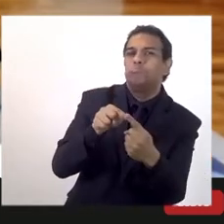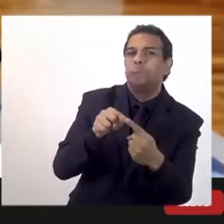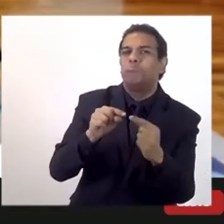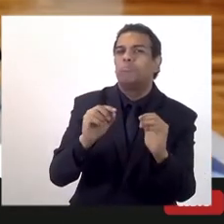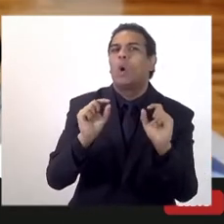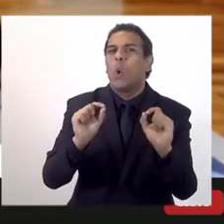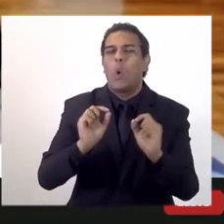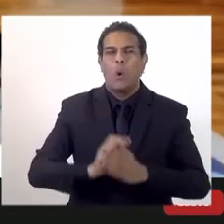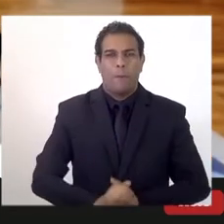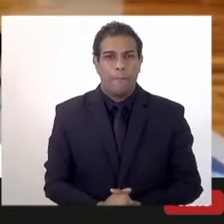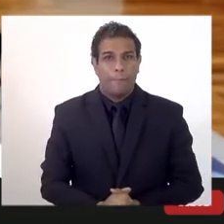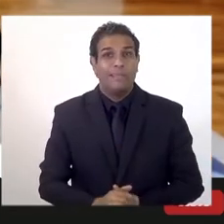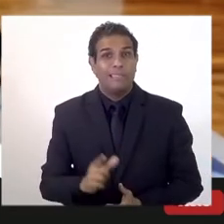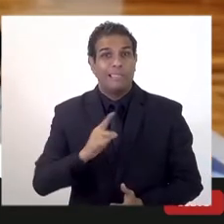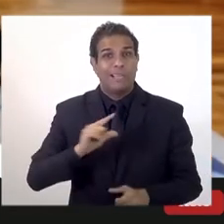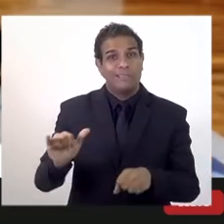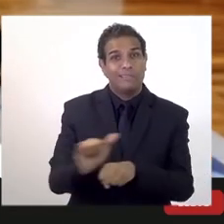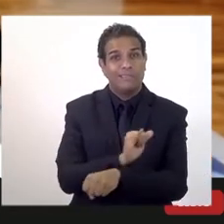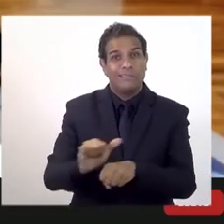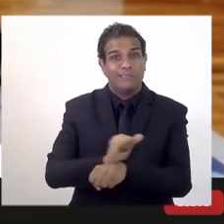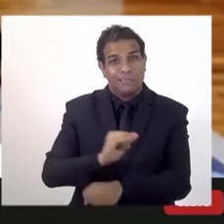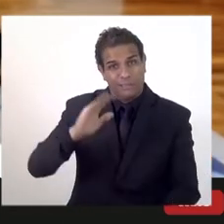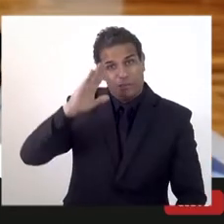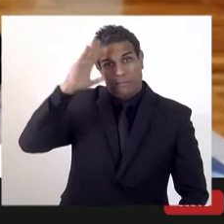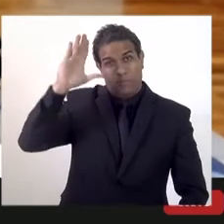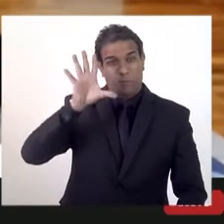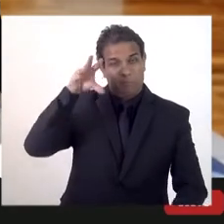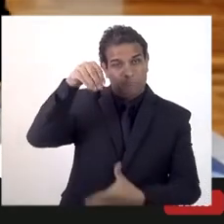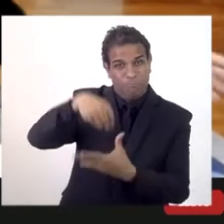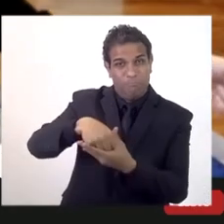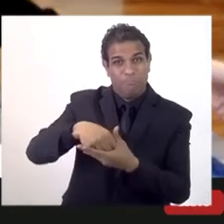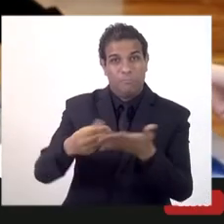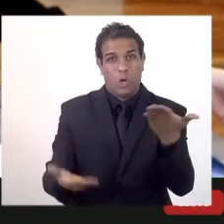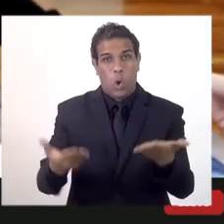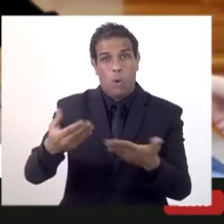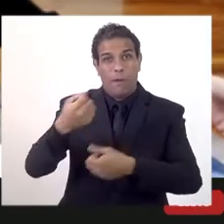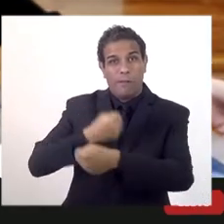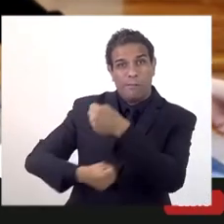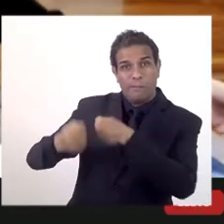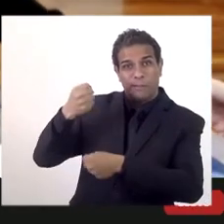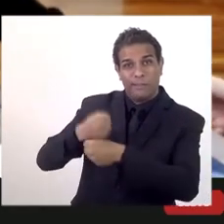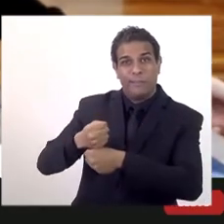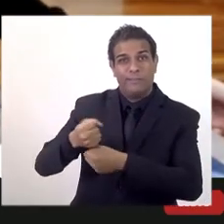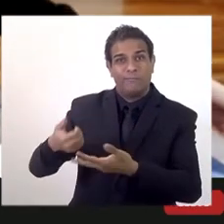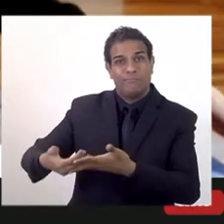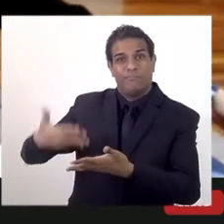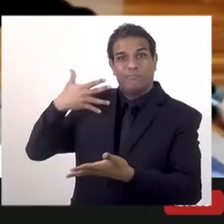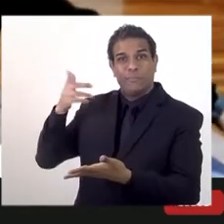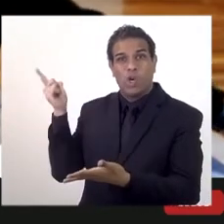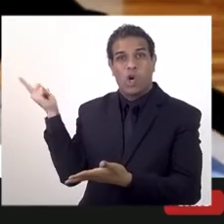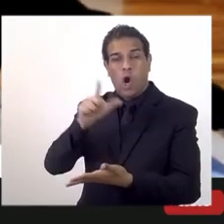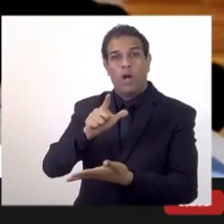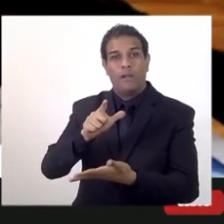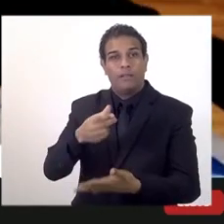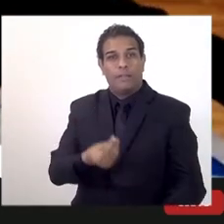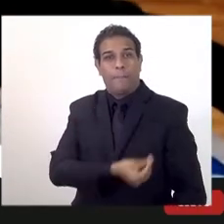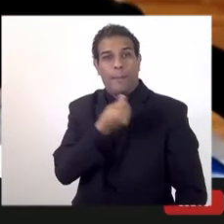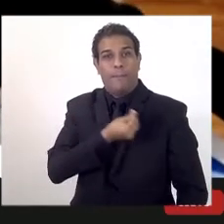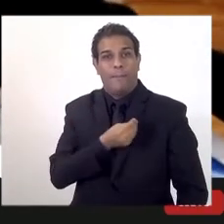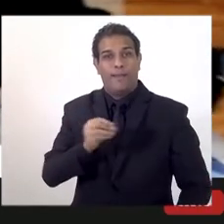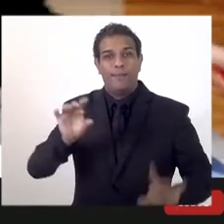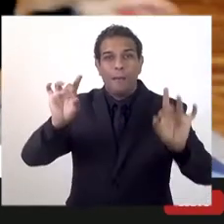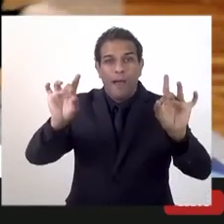que vai ter recursos, principalmente do excedente, comparado do ano anterior, da arrecadação de royalties e participação especial.